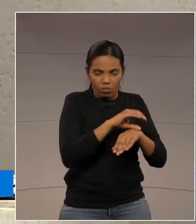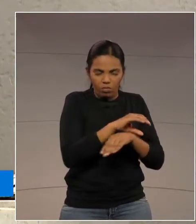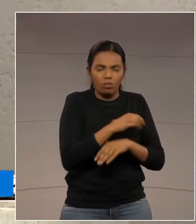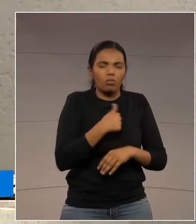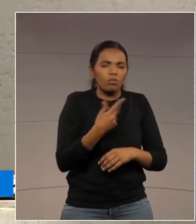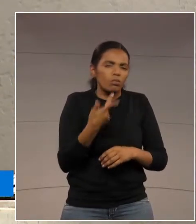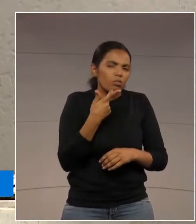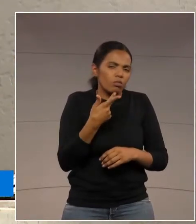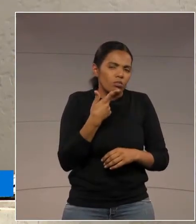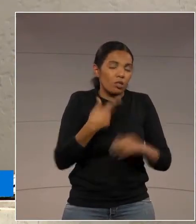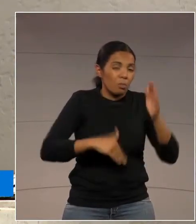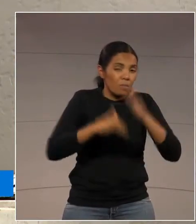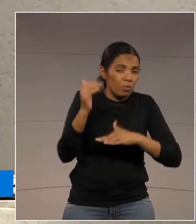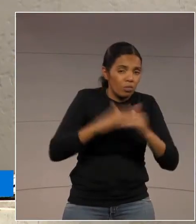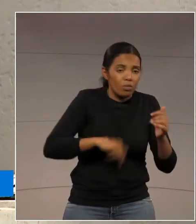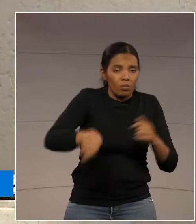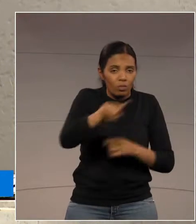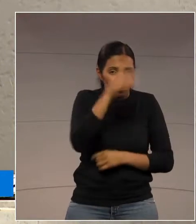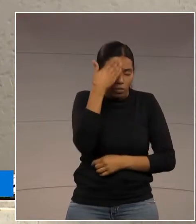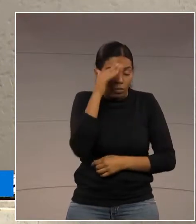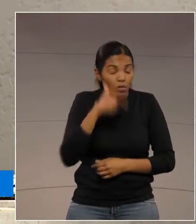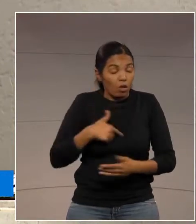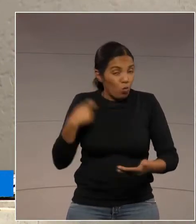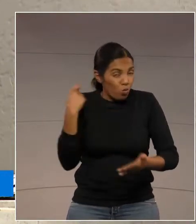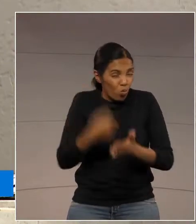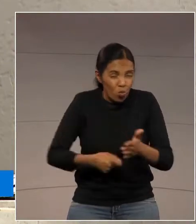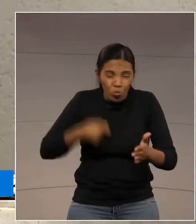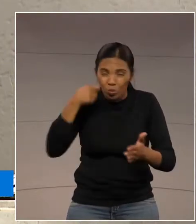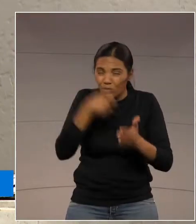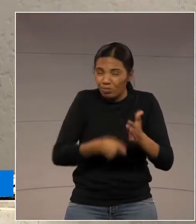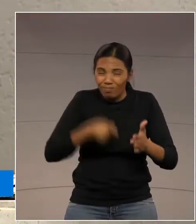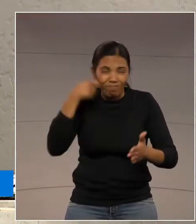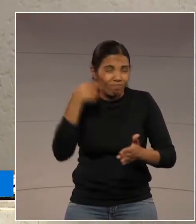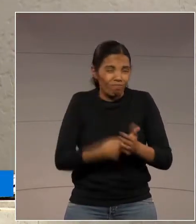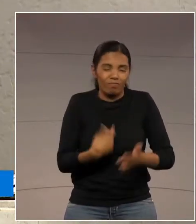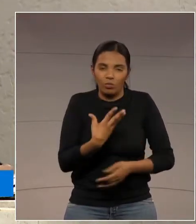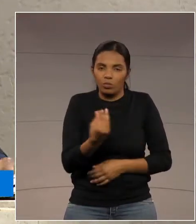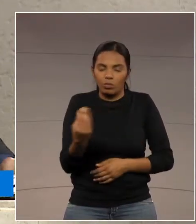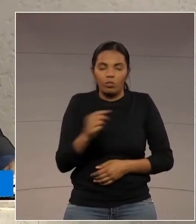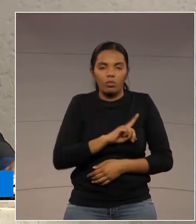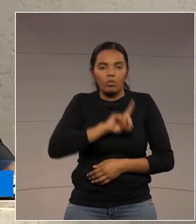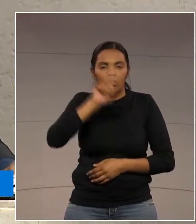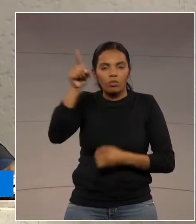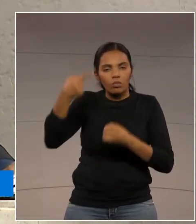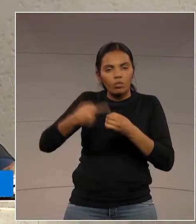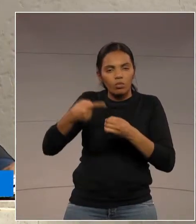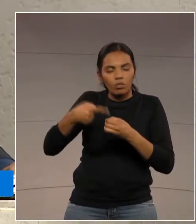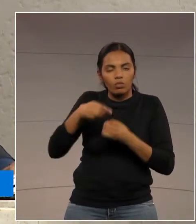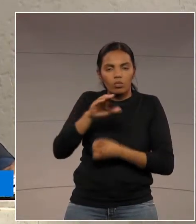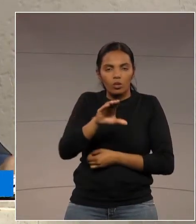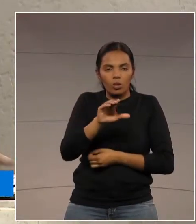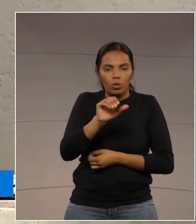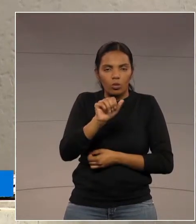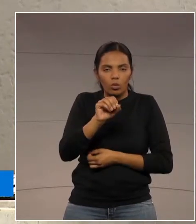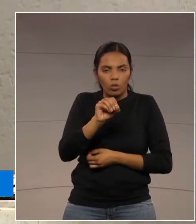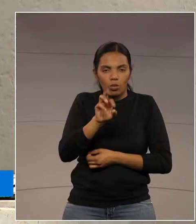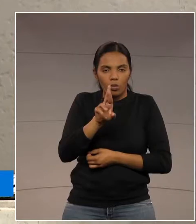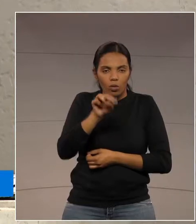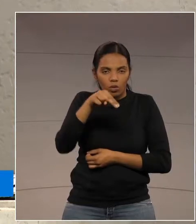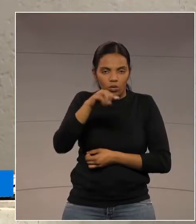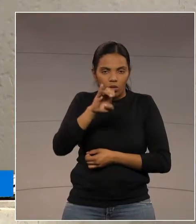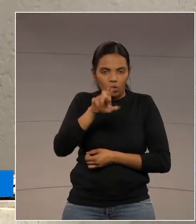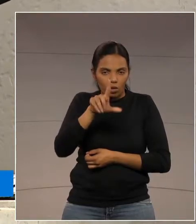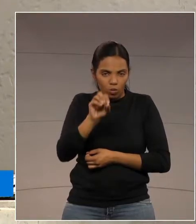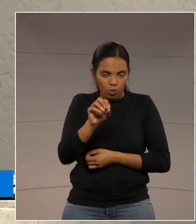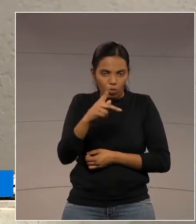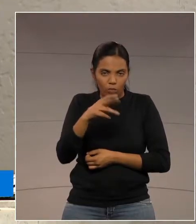Eu lutei muito, lutei muito, para que nós pudéssemos ter em Cornélio Procopio um colégio da Polícia Militar. E ele